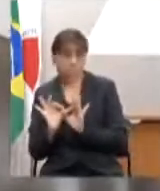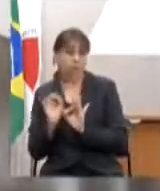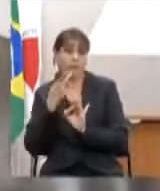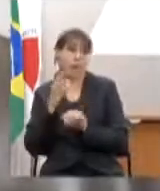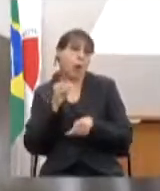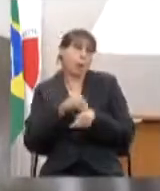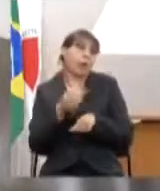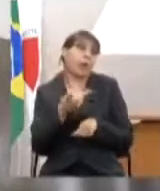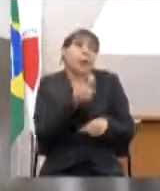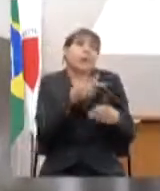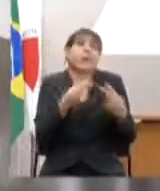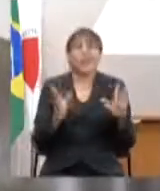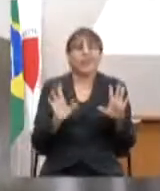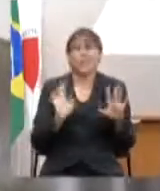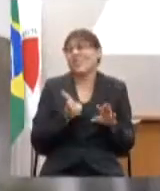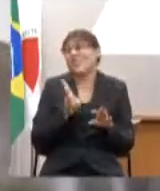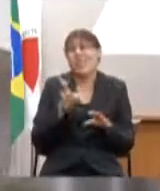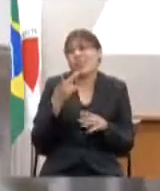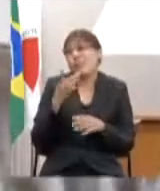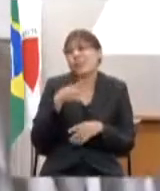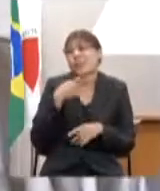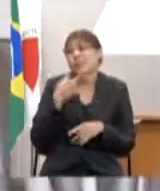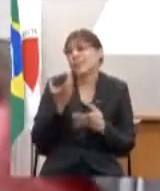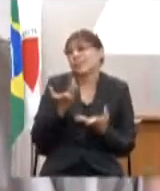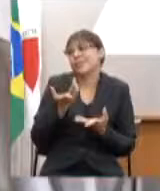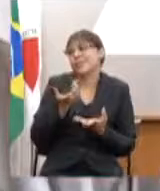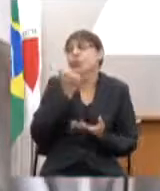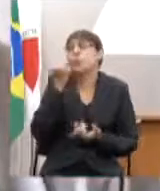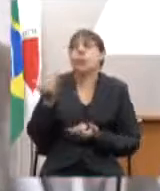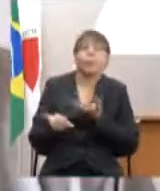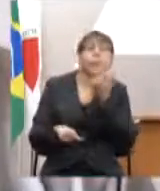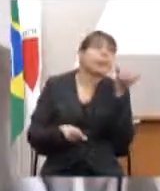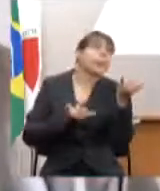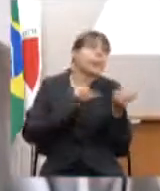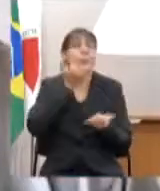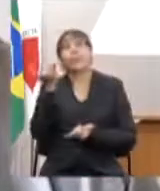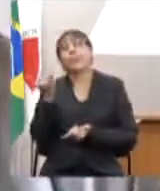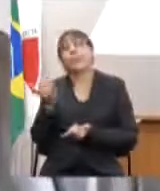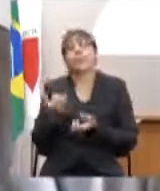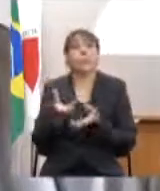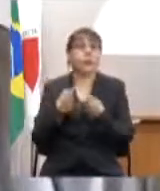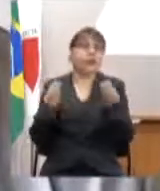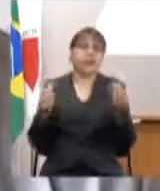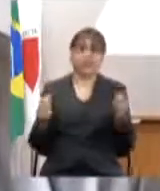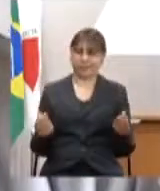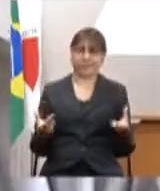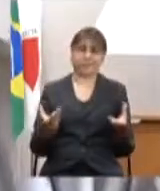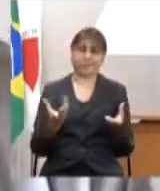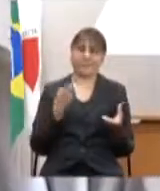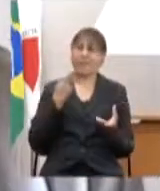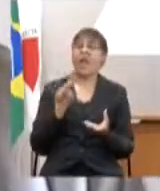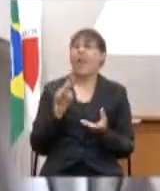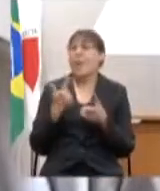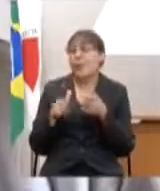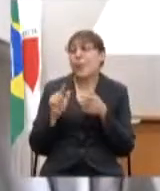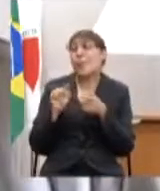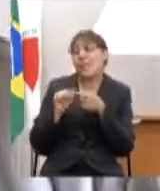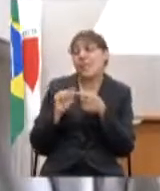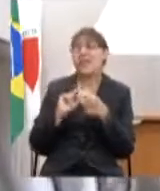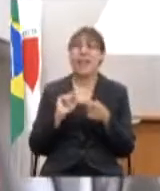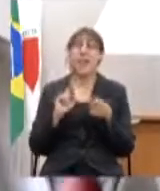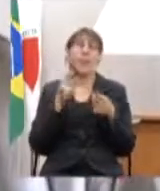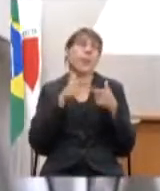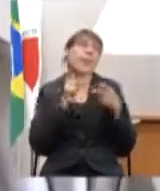culpa em outra questão cada ano é uma desculpa diferente a gente sabe de todos os problemas que a pandemia tem